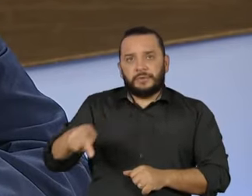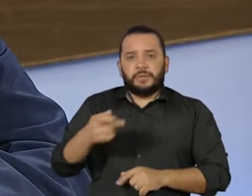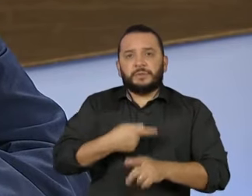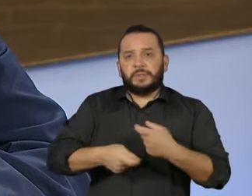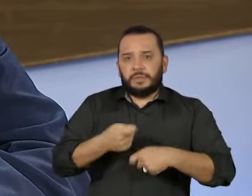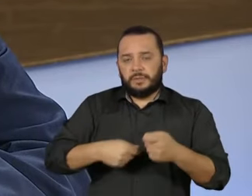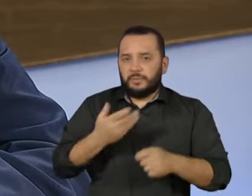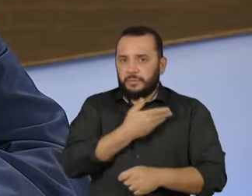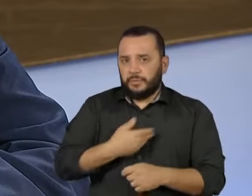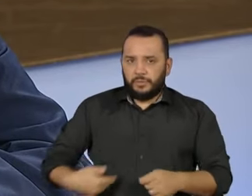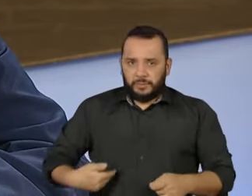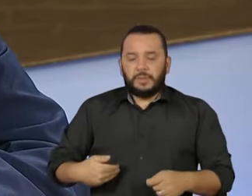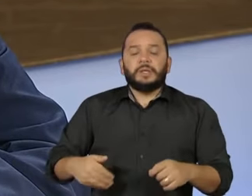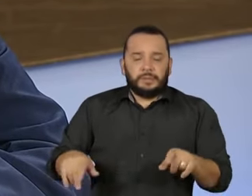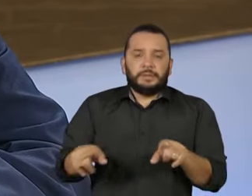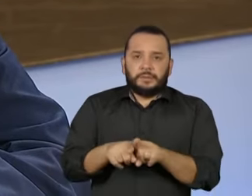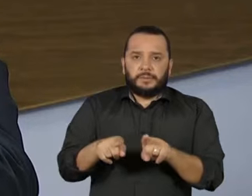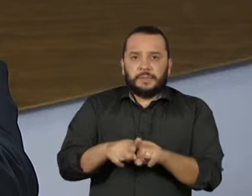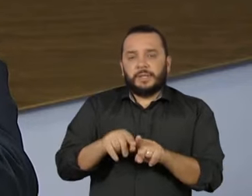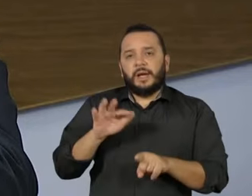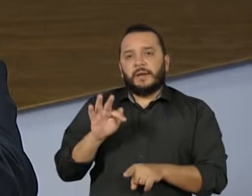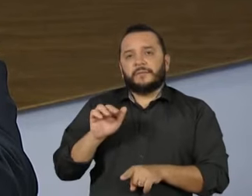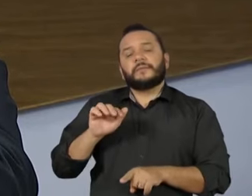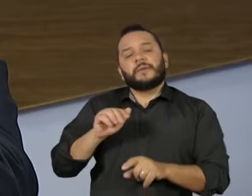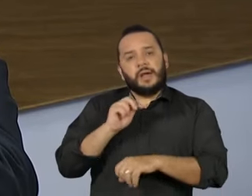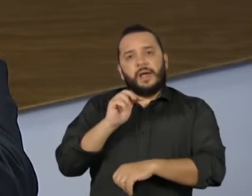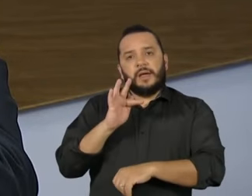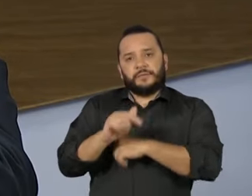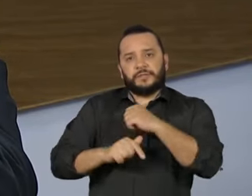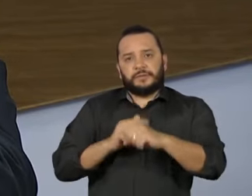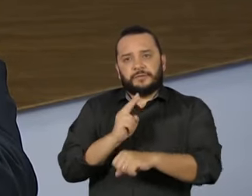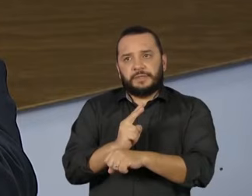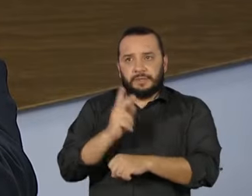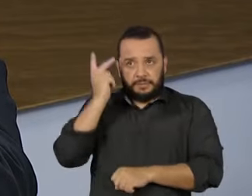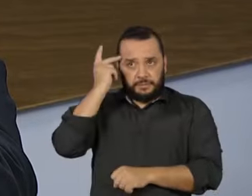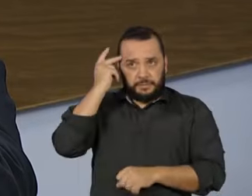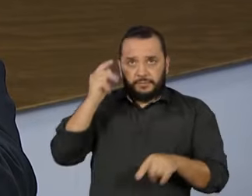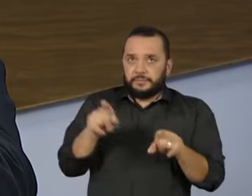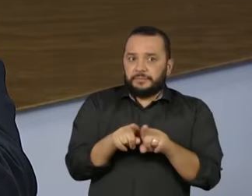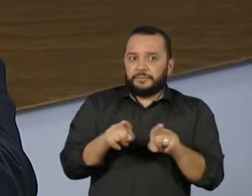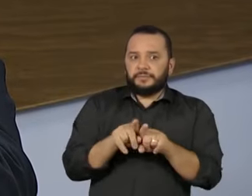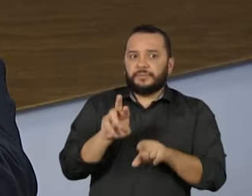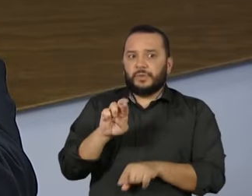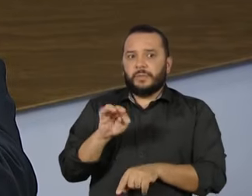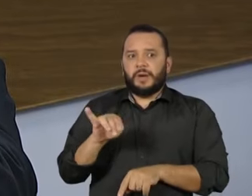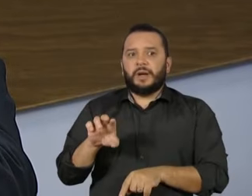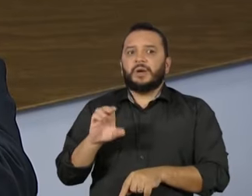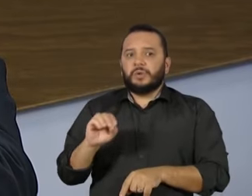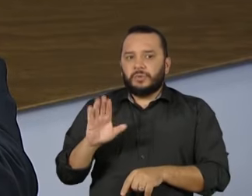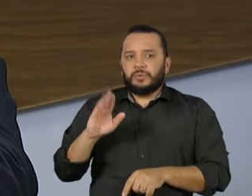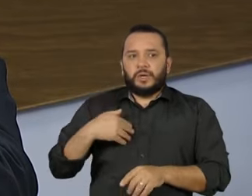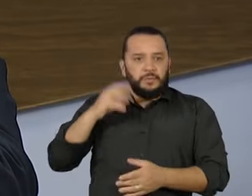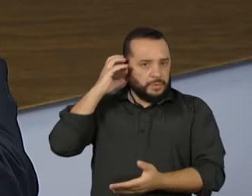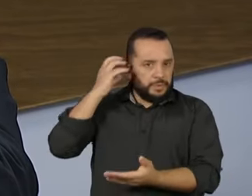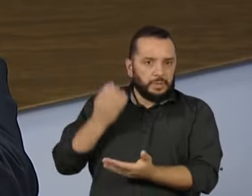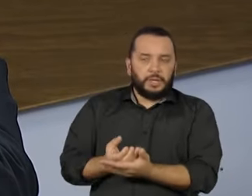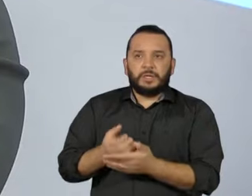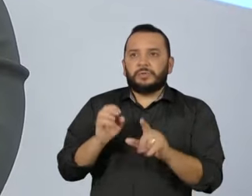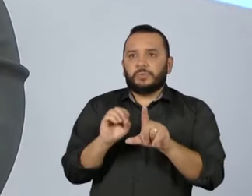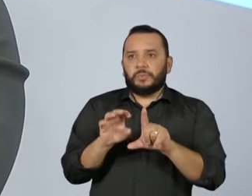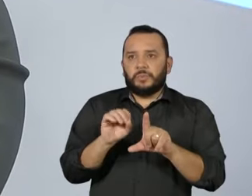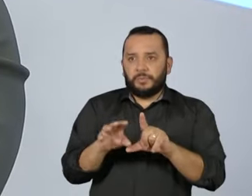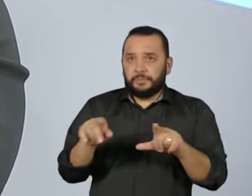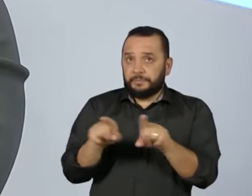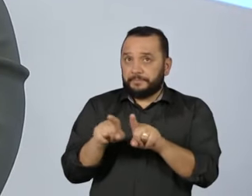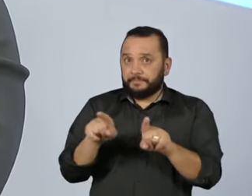e governo da FGV São Paulo. Roberto Maltic, editor e apresentador do podcast Ao Ponto, do jornal O Globo.